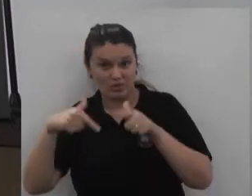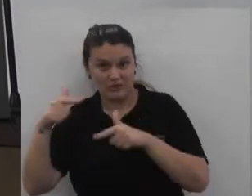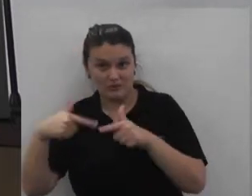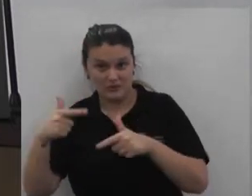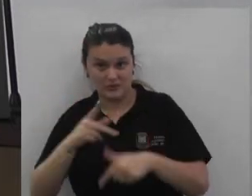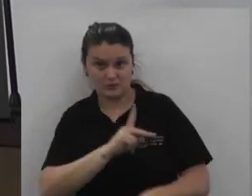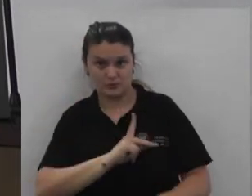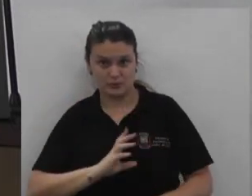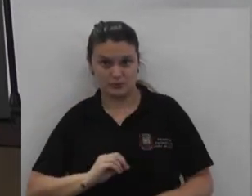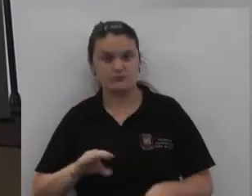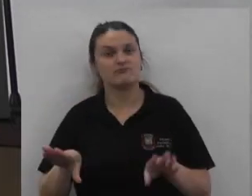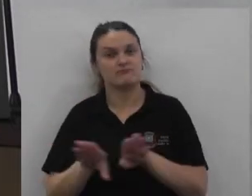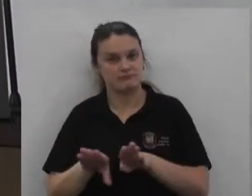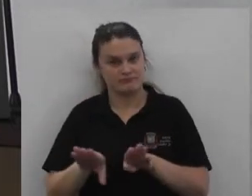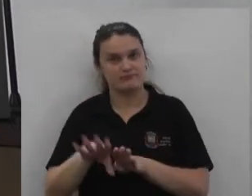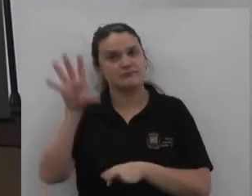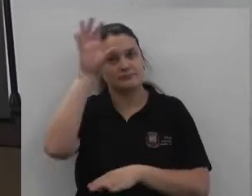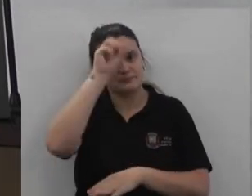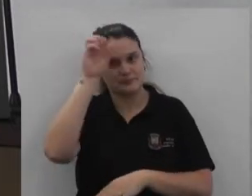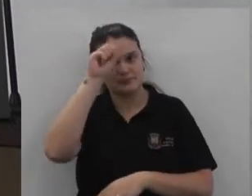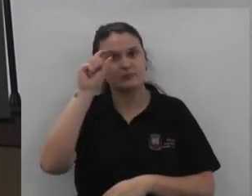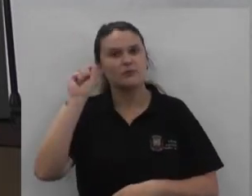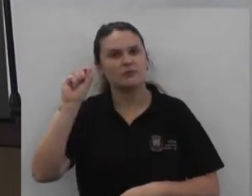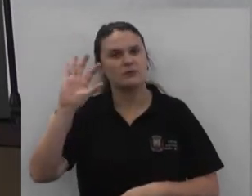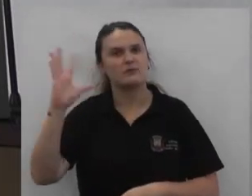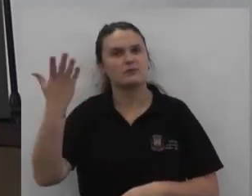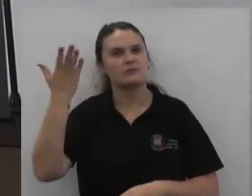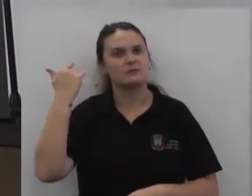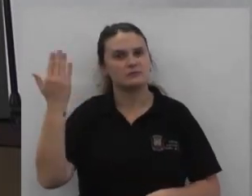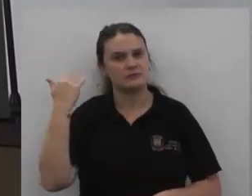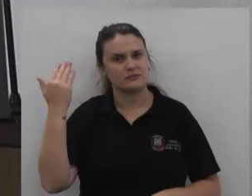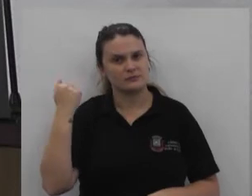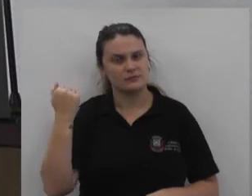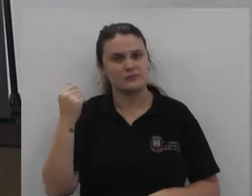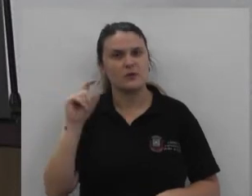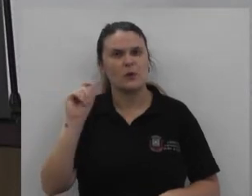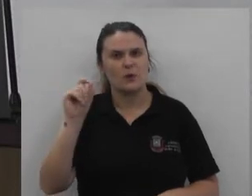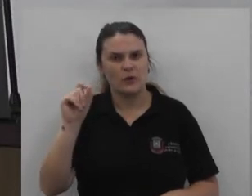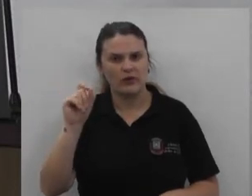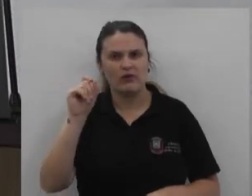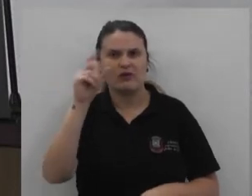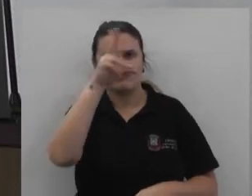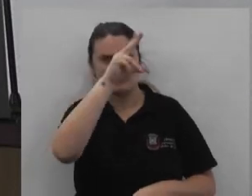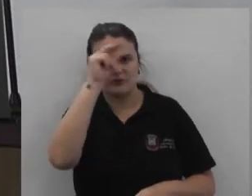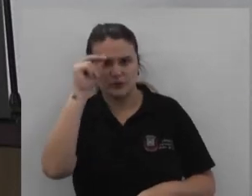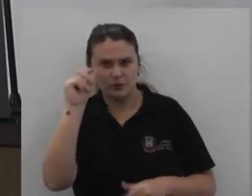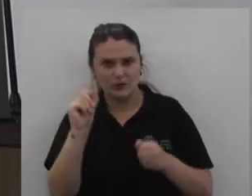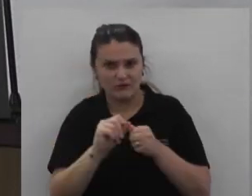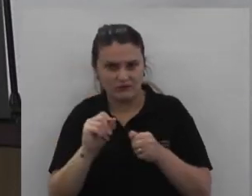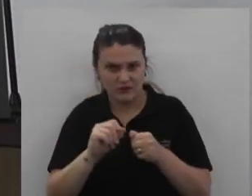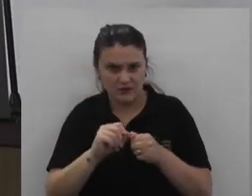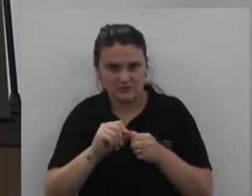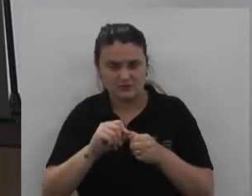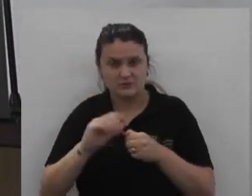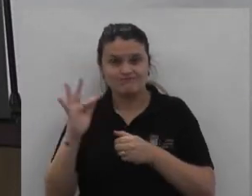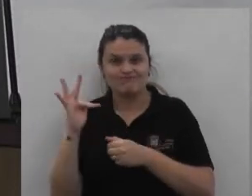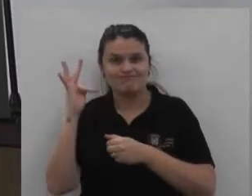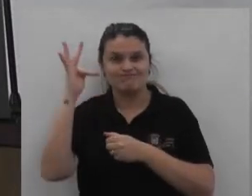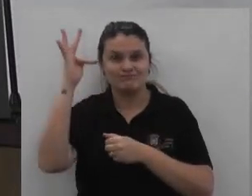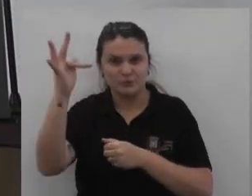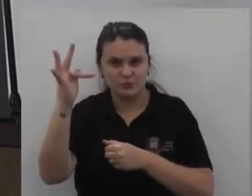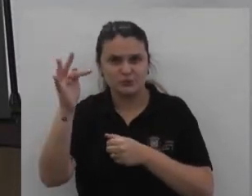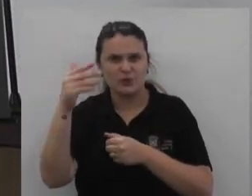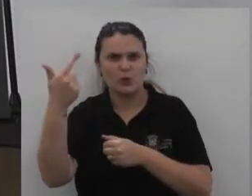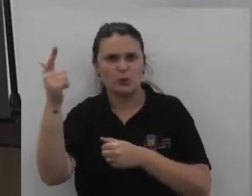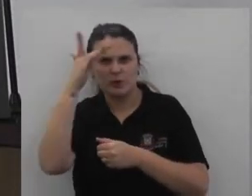Têm que aprender Principalmente O que aconteceu Alguns tempos atrás O que uma administração Faz A outra vem E